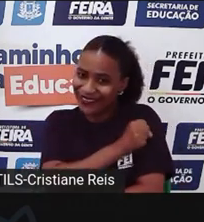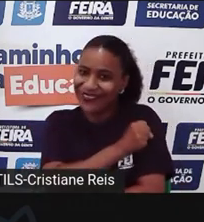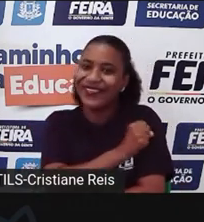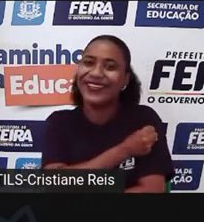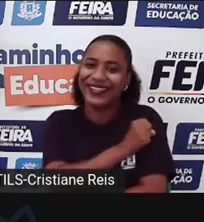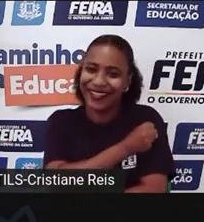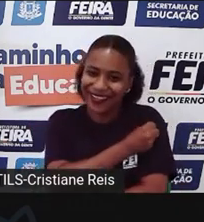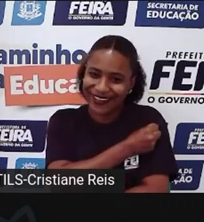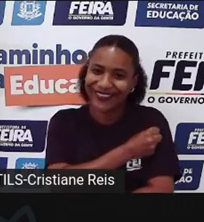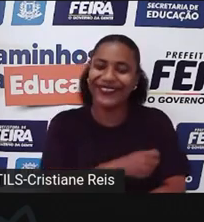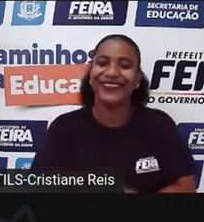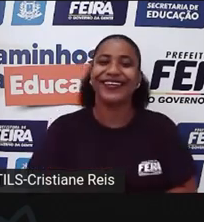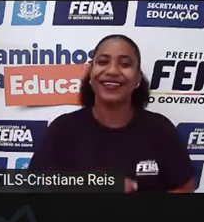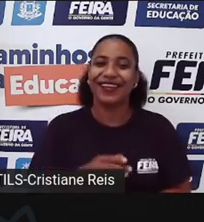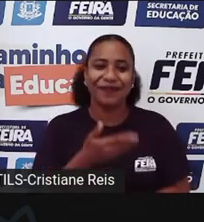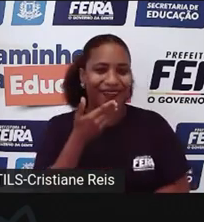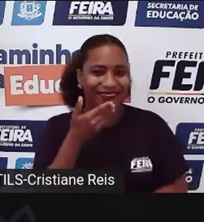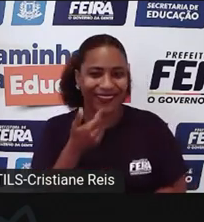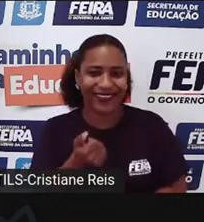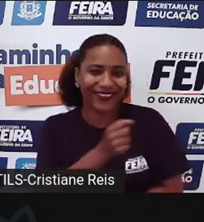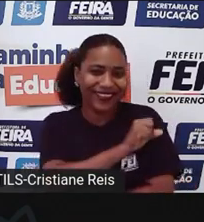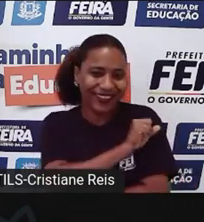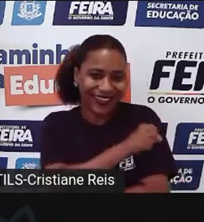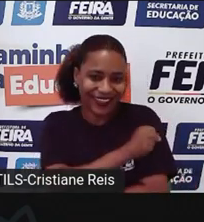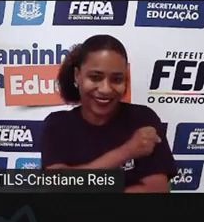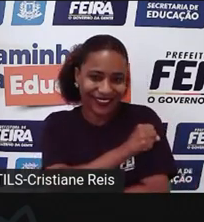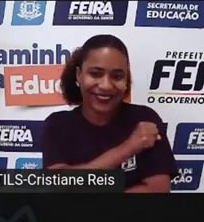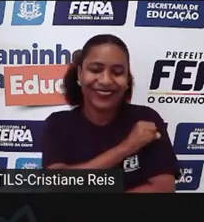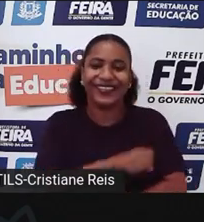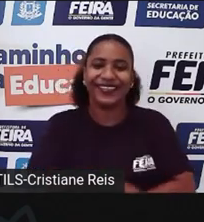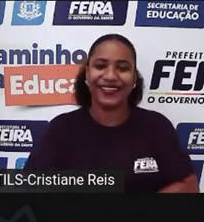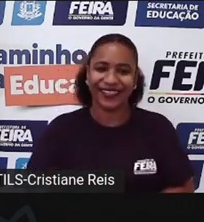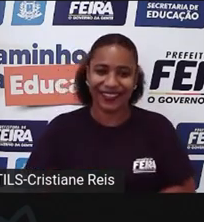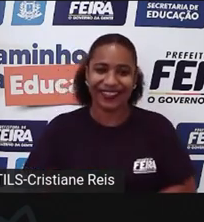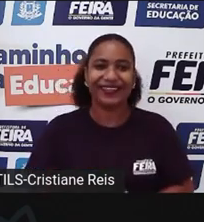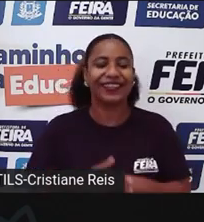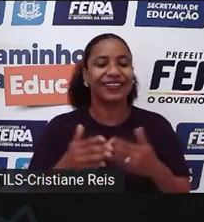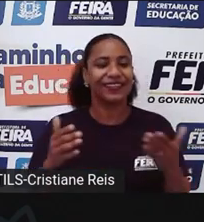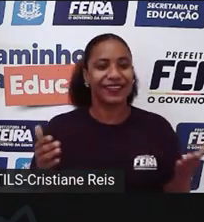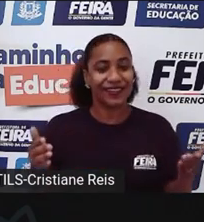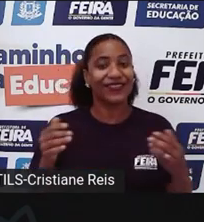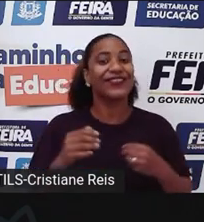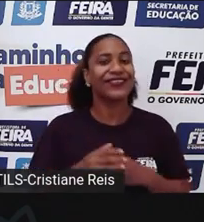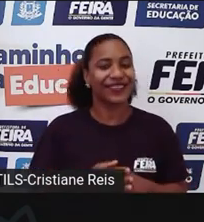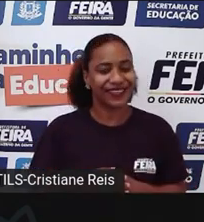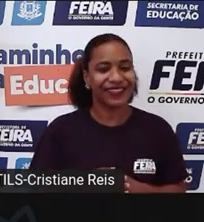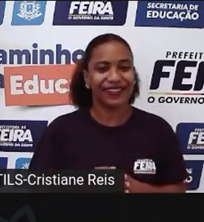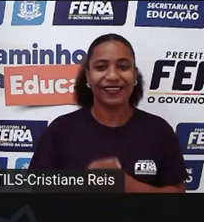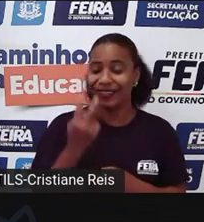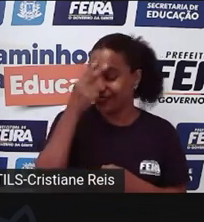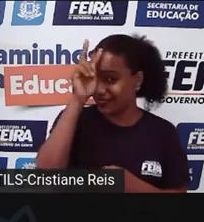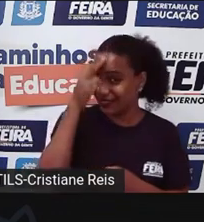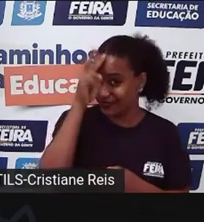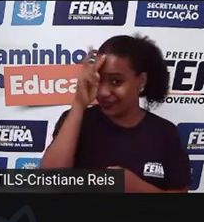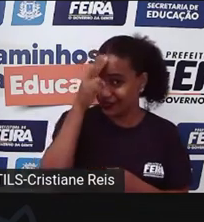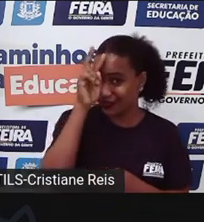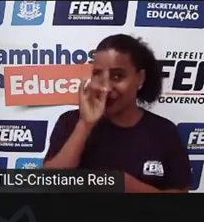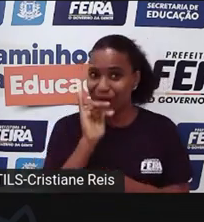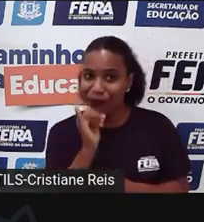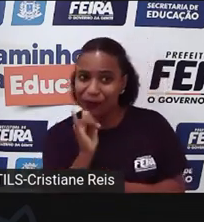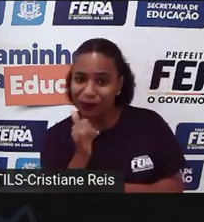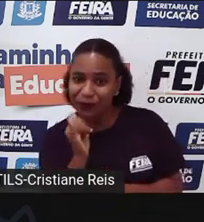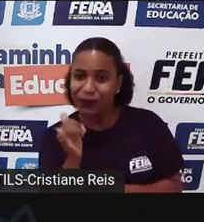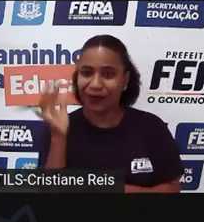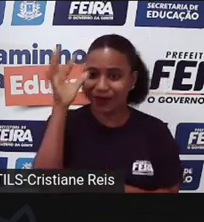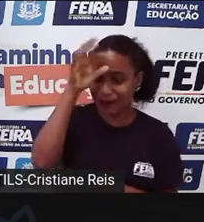Ah, tá, melhor ainda, né, então, assim, nunca é tarde pra gente começar a contar histórias e escutar histórias